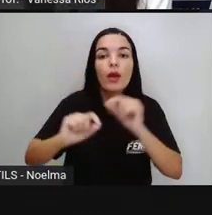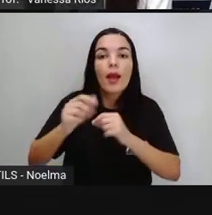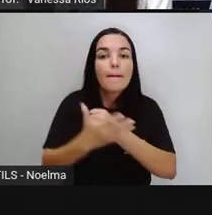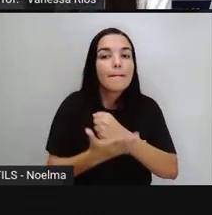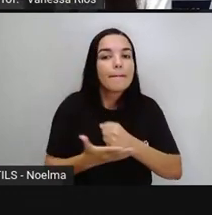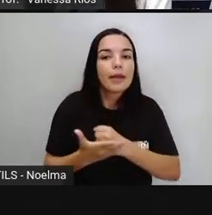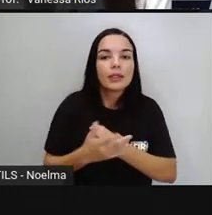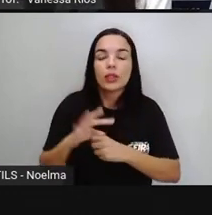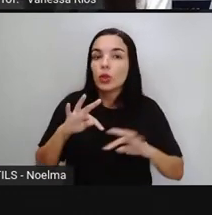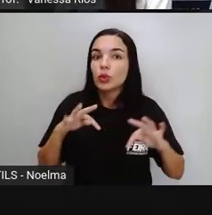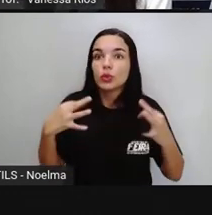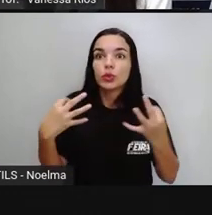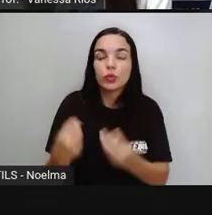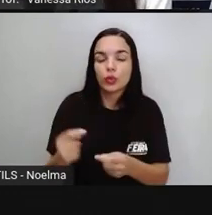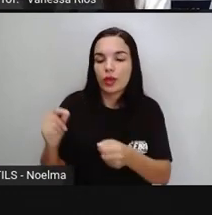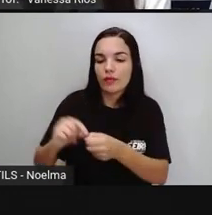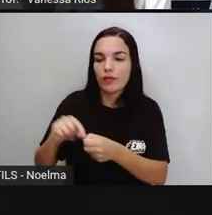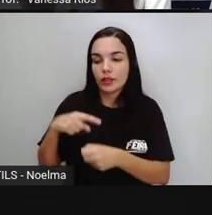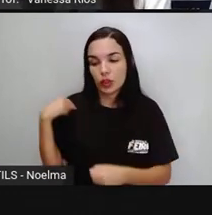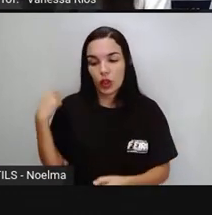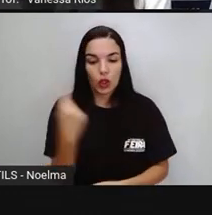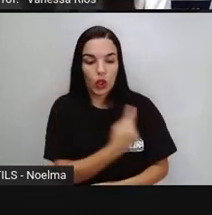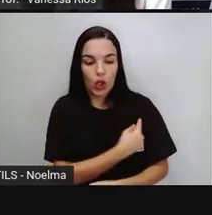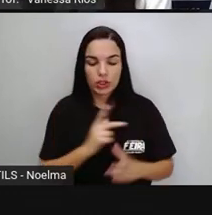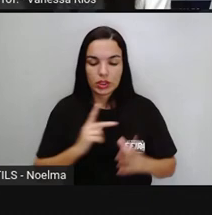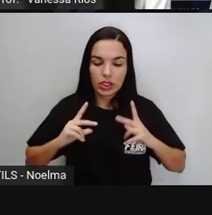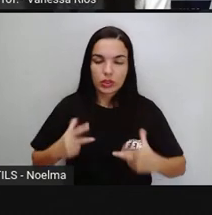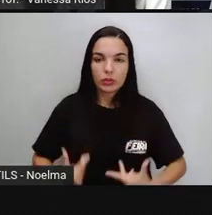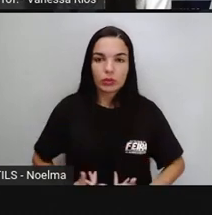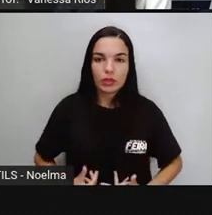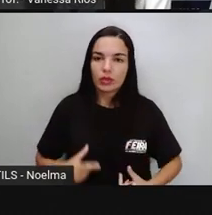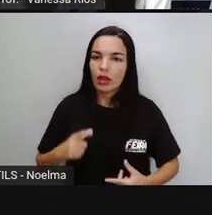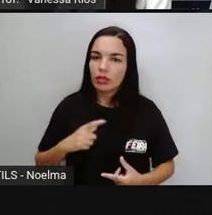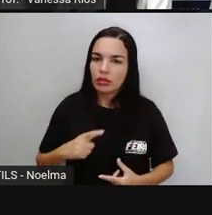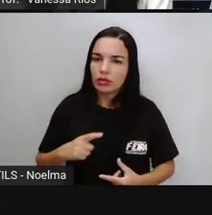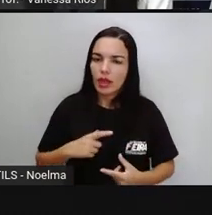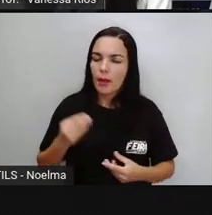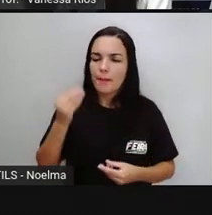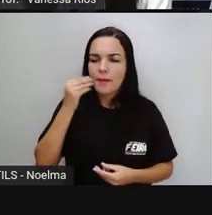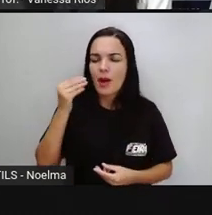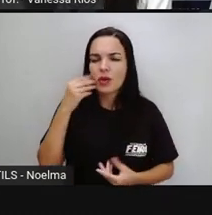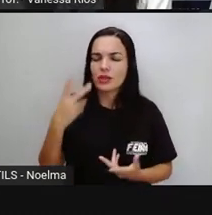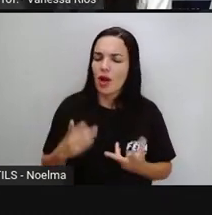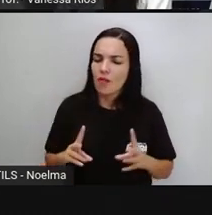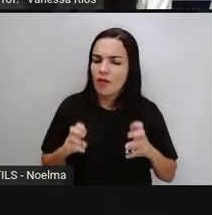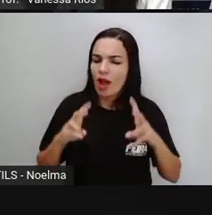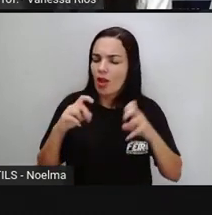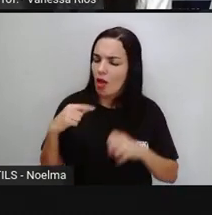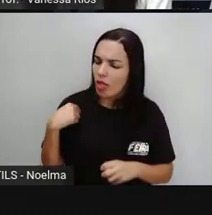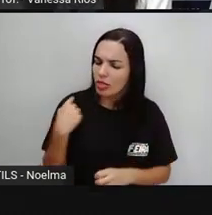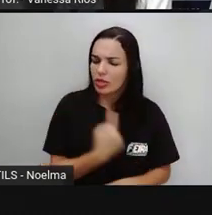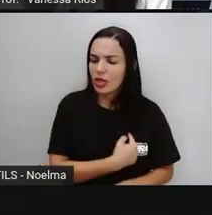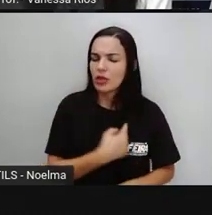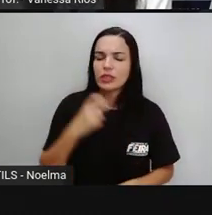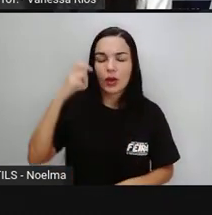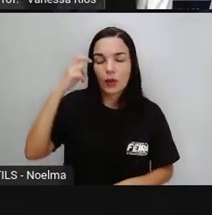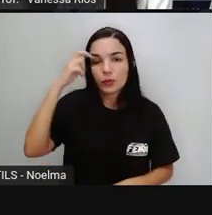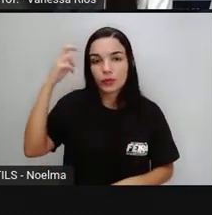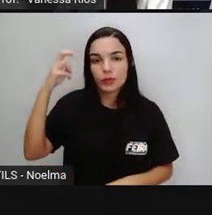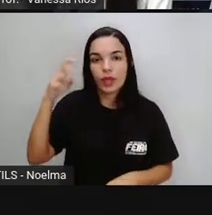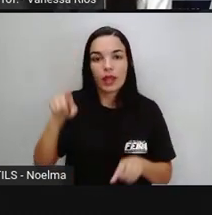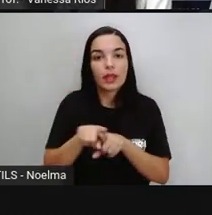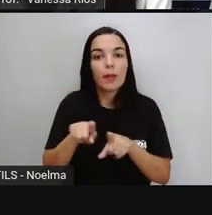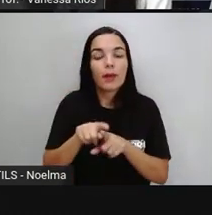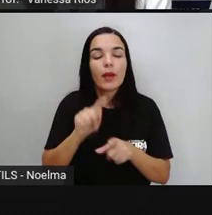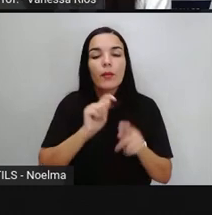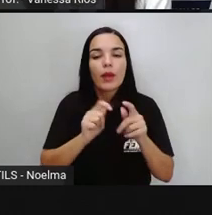nós, seres humanos, e que demonstra o valor de nossa cultura. Garantir a preservação de toda essa